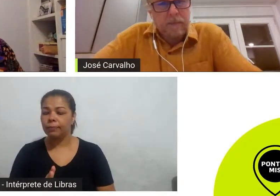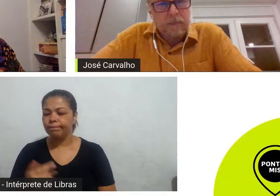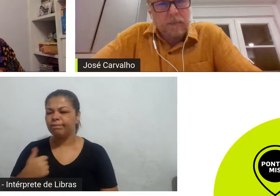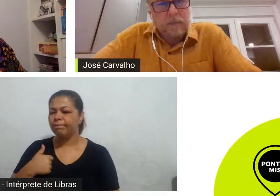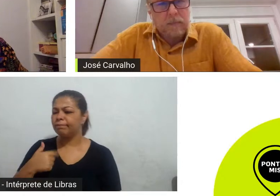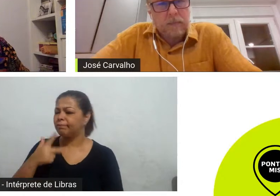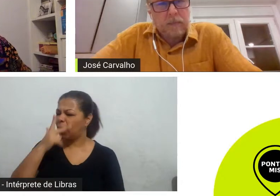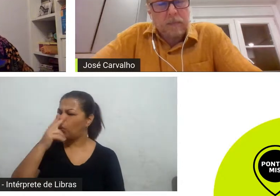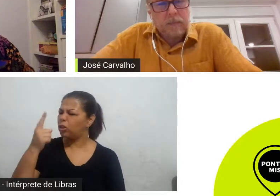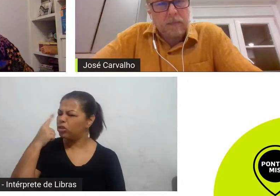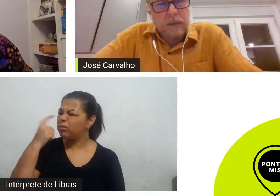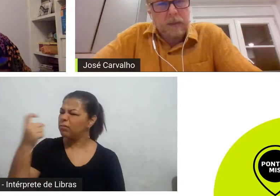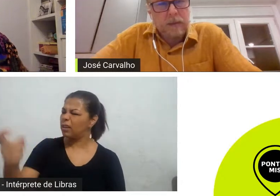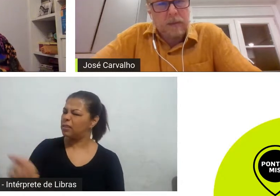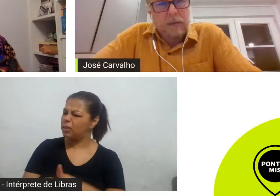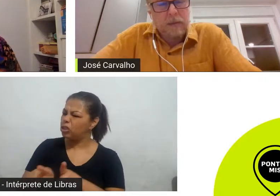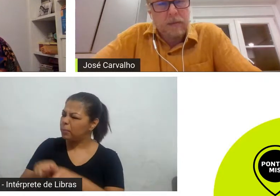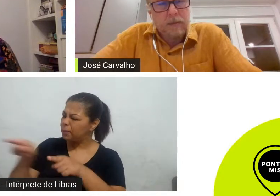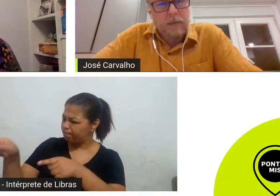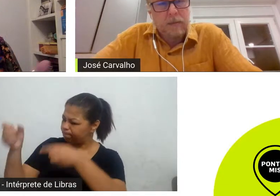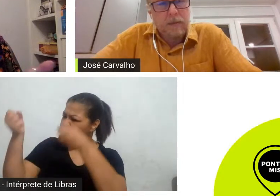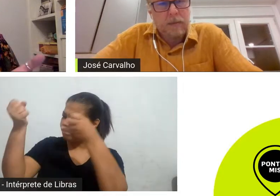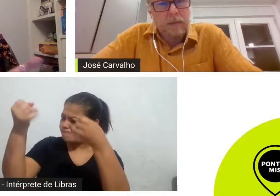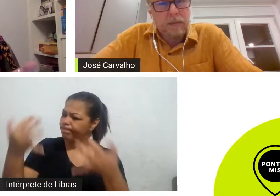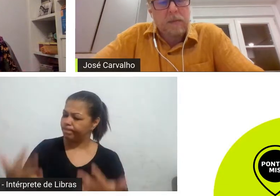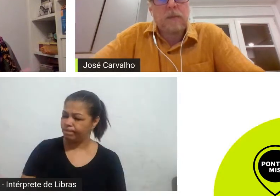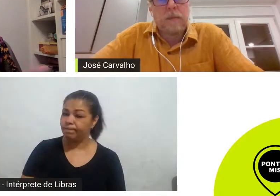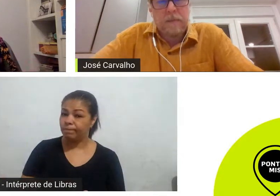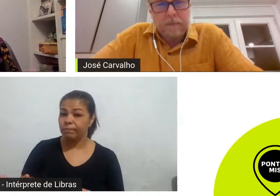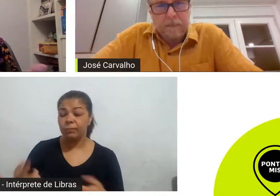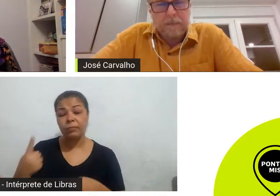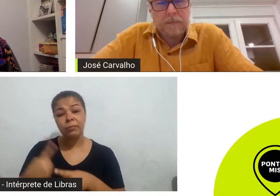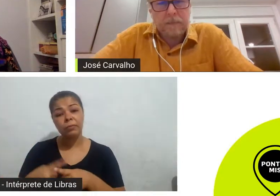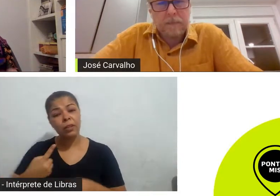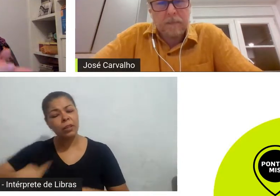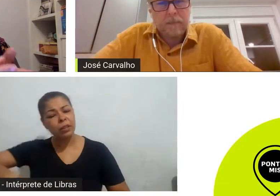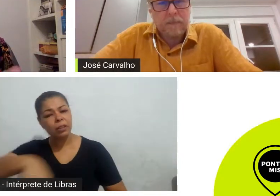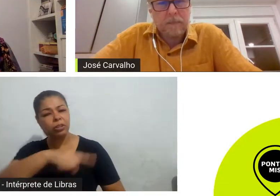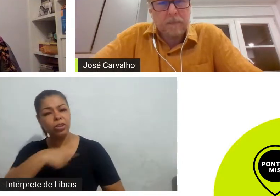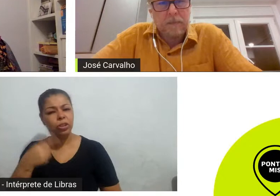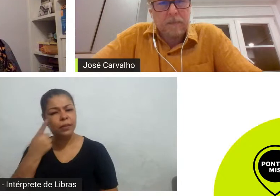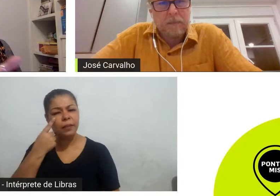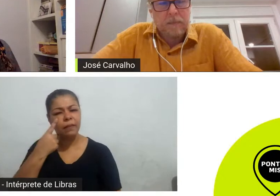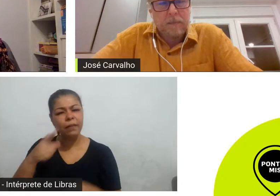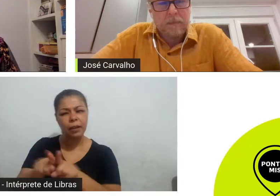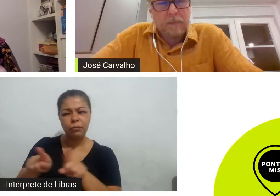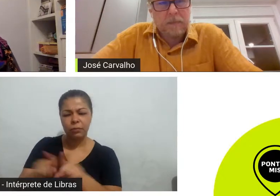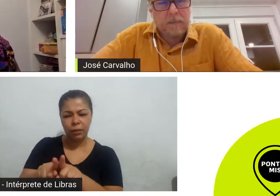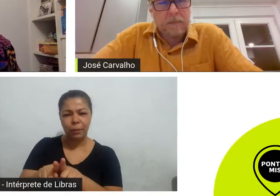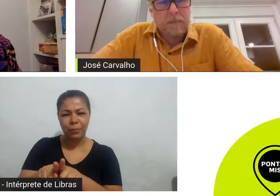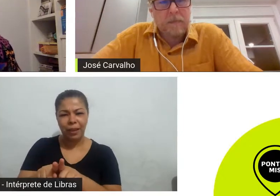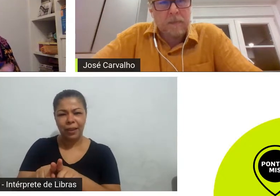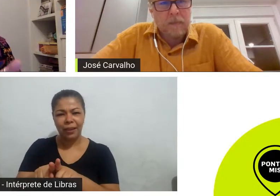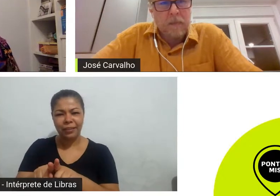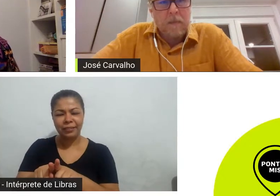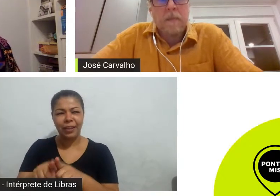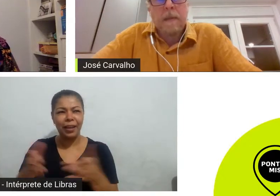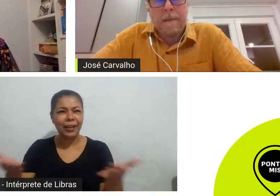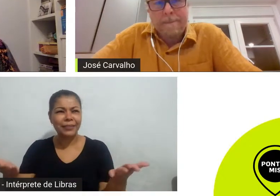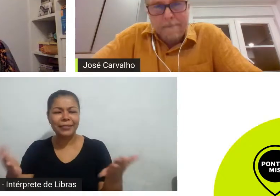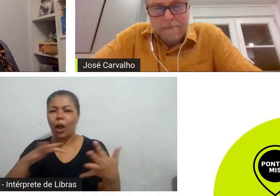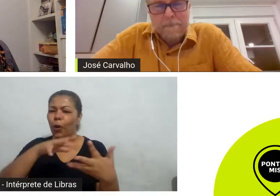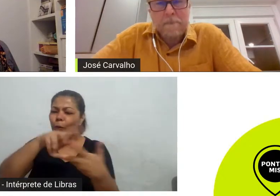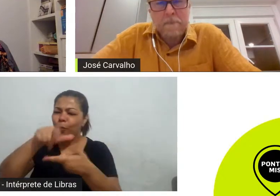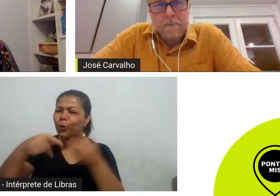até porque a gente tem a gente está vendo né o universo o imaginário dessas crianças a